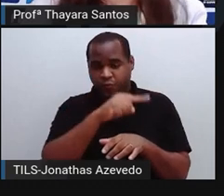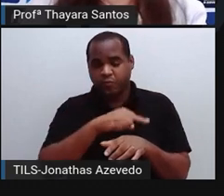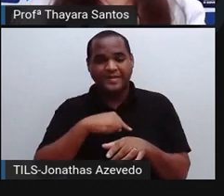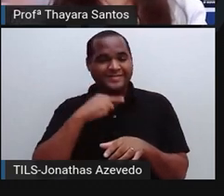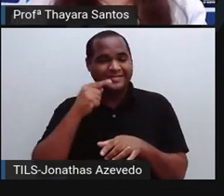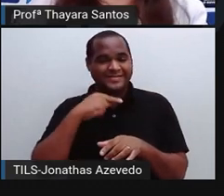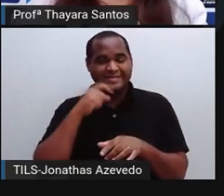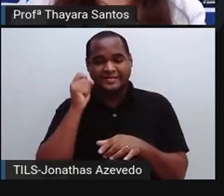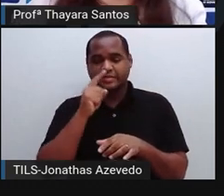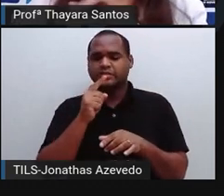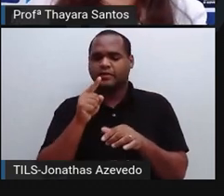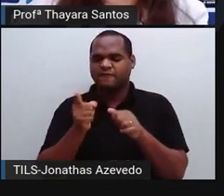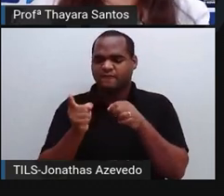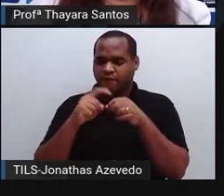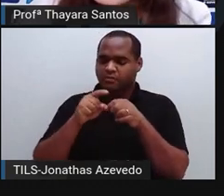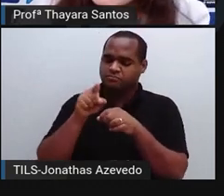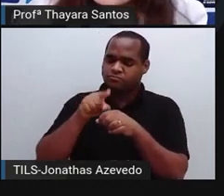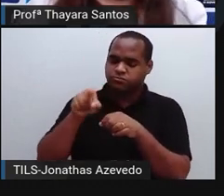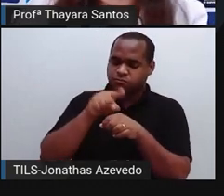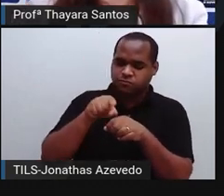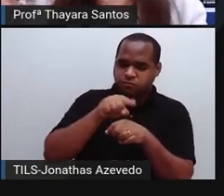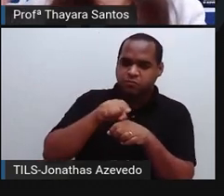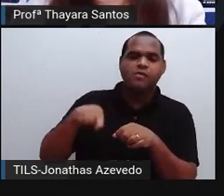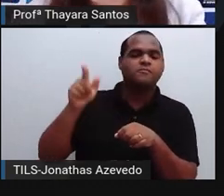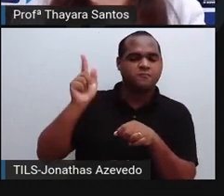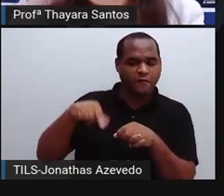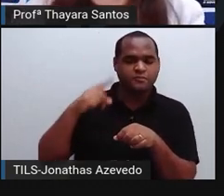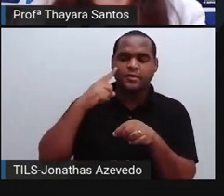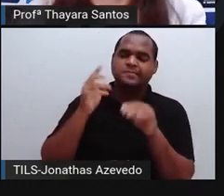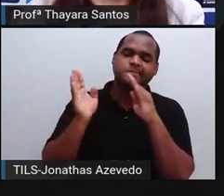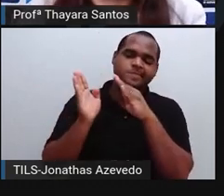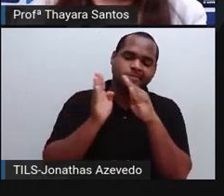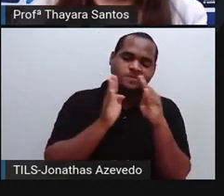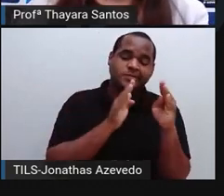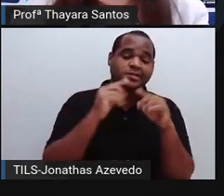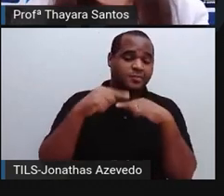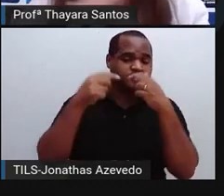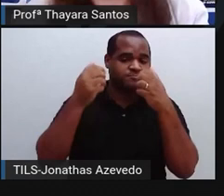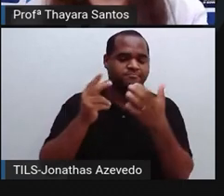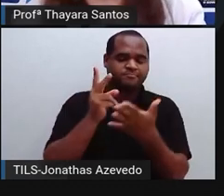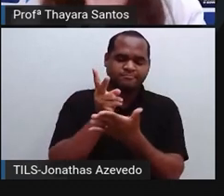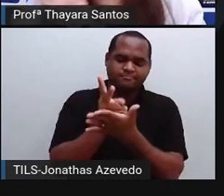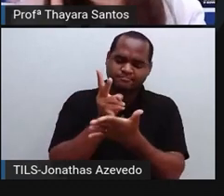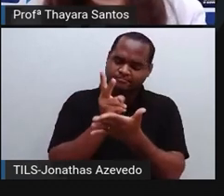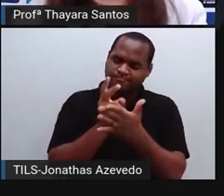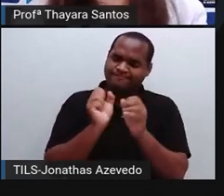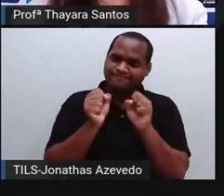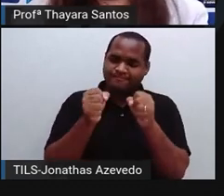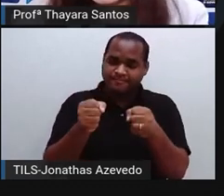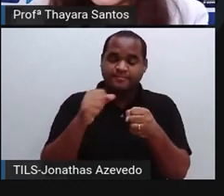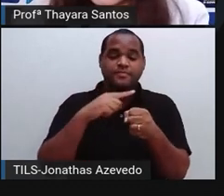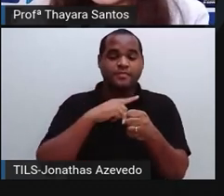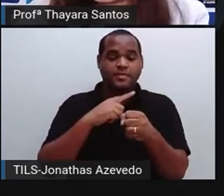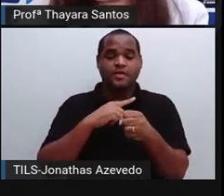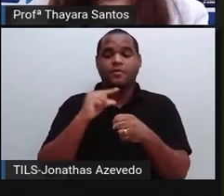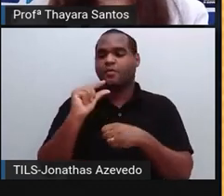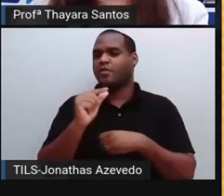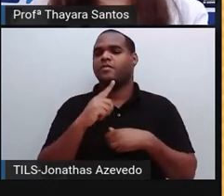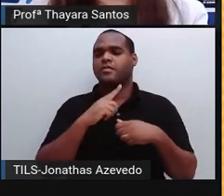átomos, volta a rever essa aula. Que na próxima aula a gente vai continuar falando um pouco sobre isso também.